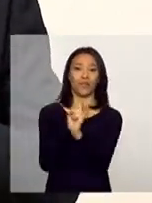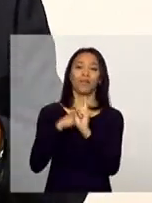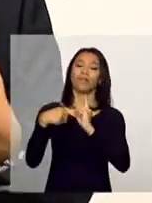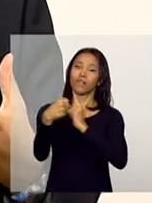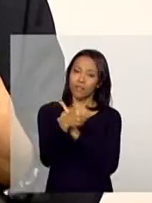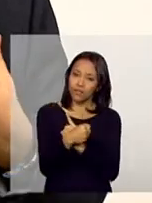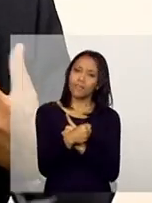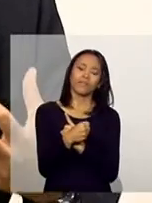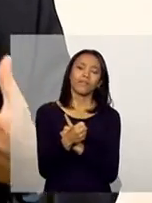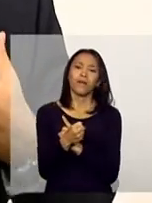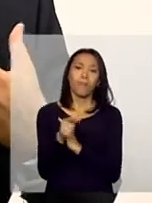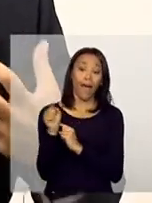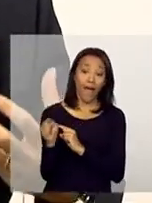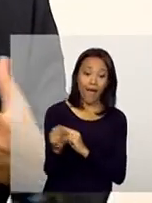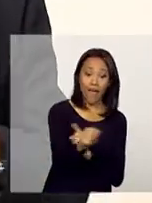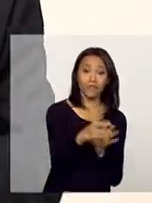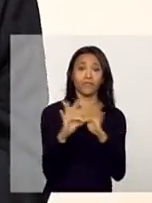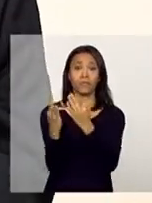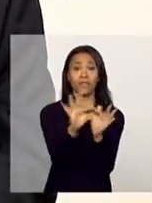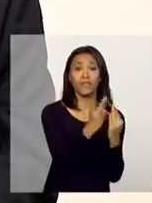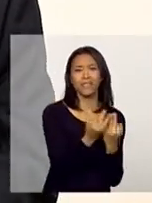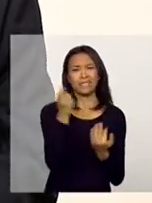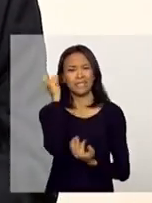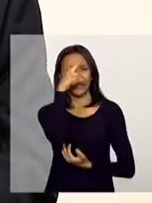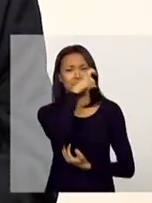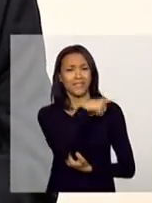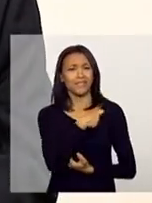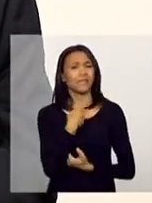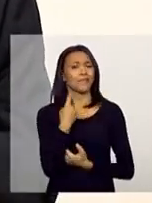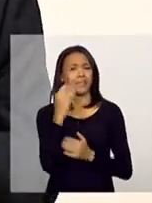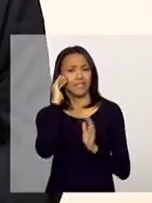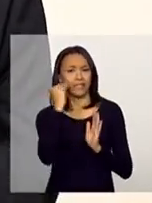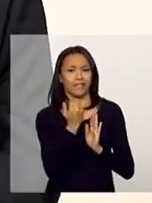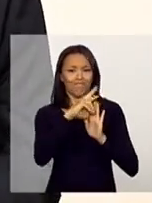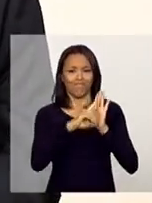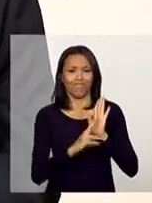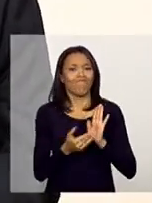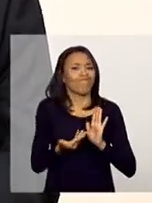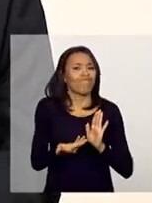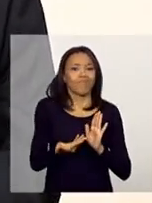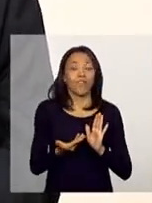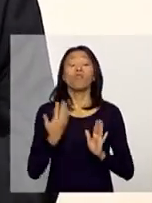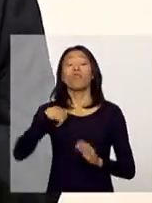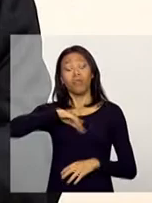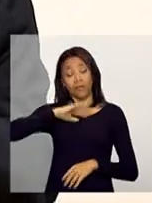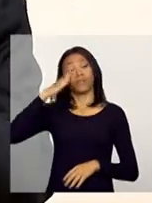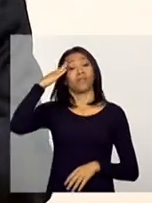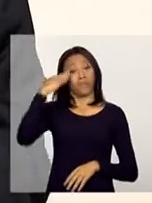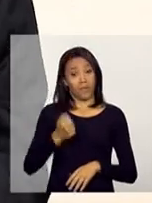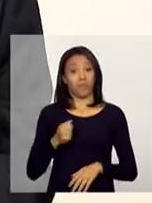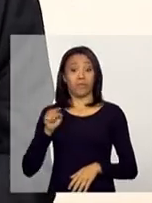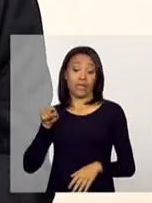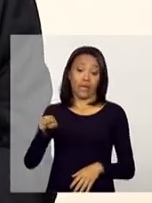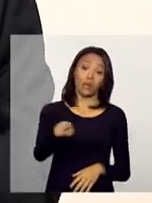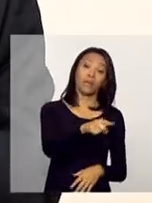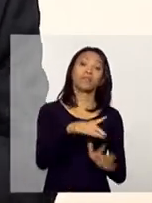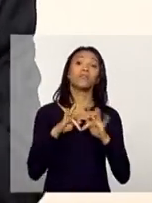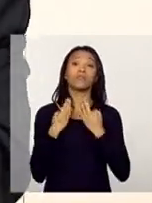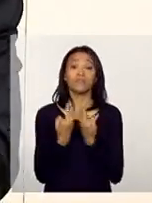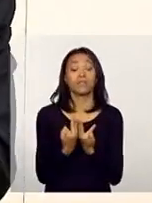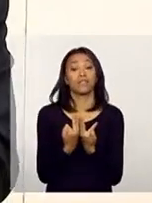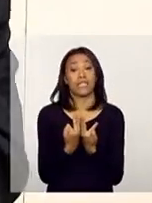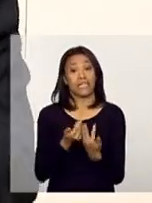para as famílias que estão tendo dificuldades em cumprir as condicionalidades. Veja bem, né, todos nós sabemos que as famílias, elas têm